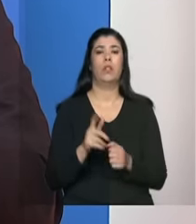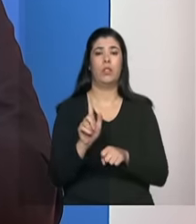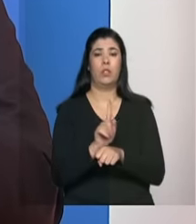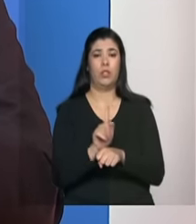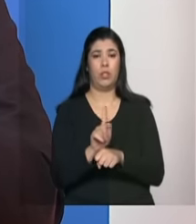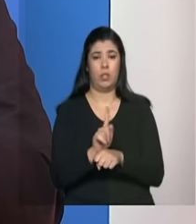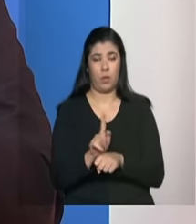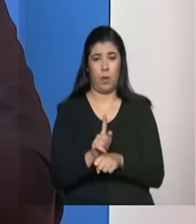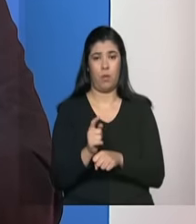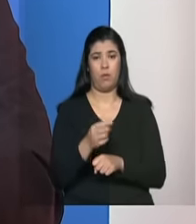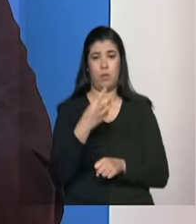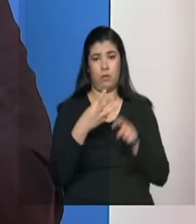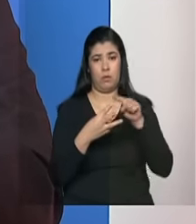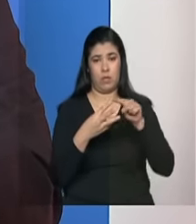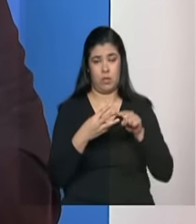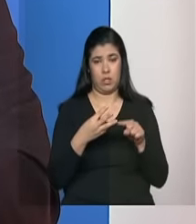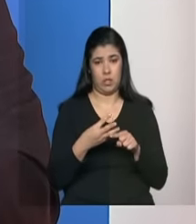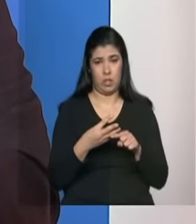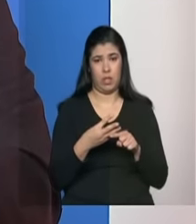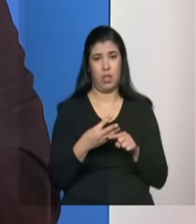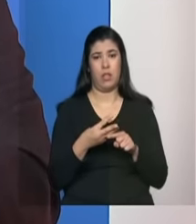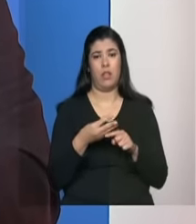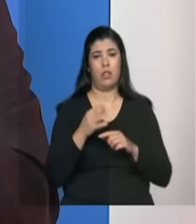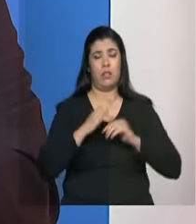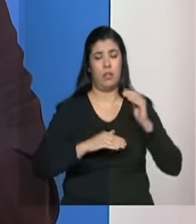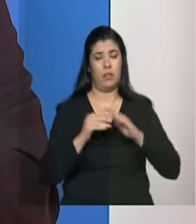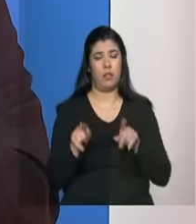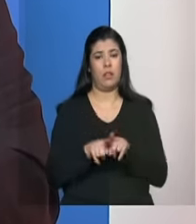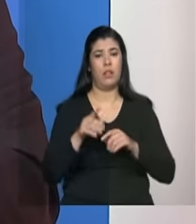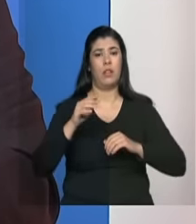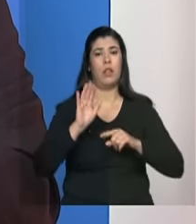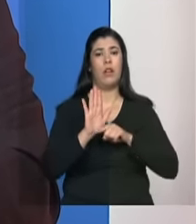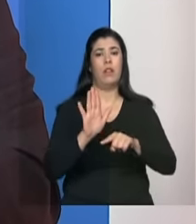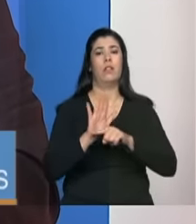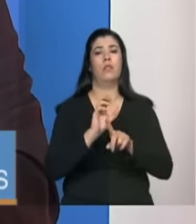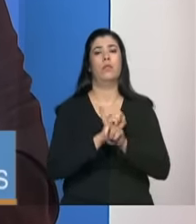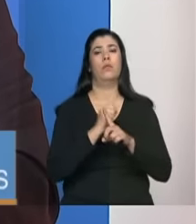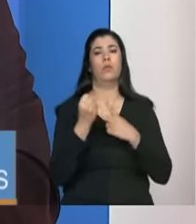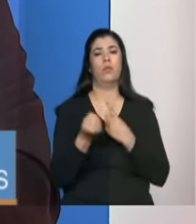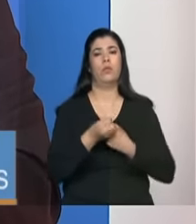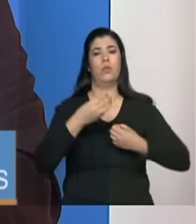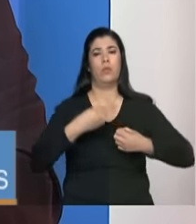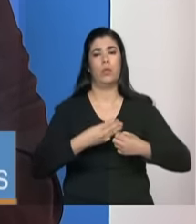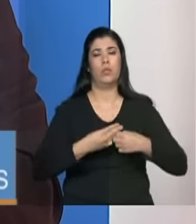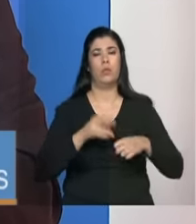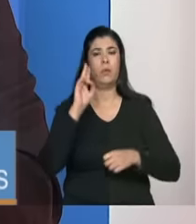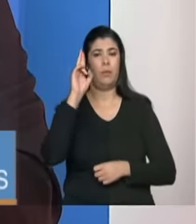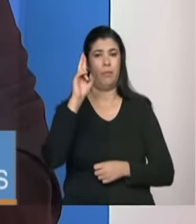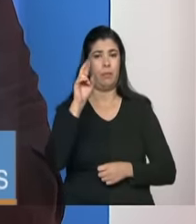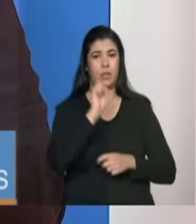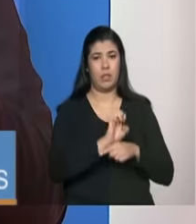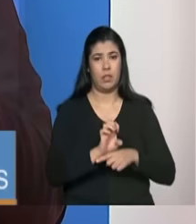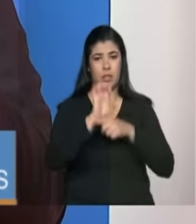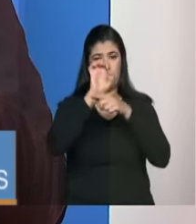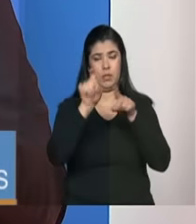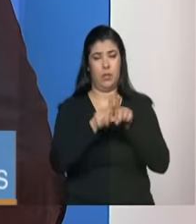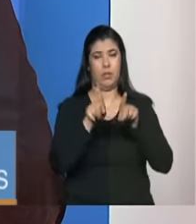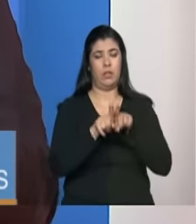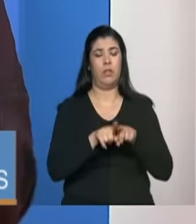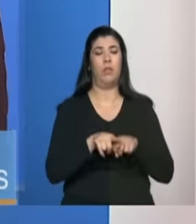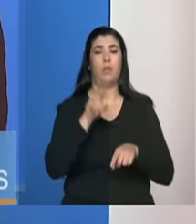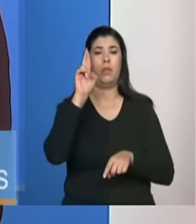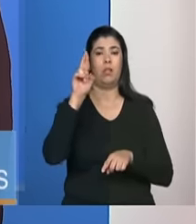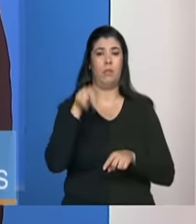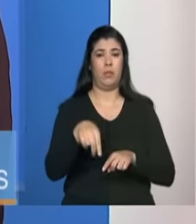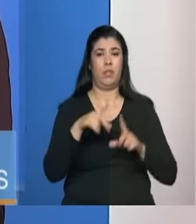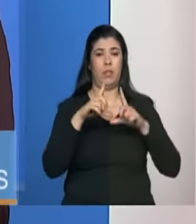representantes dos secretários de assistência social dos municípios tem representantes dos estados do distrito federal é discutido